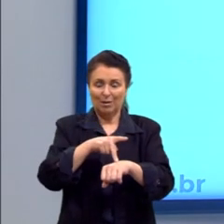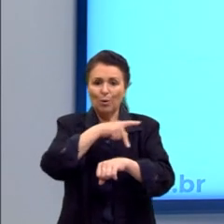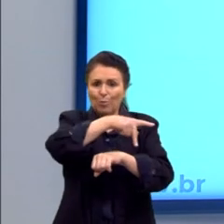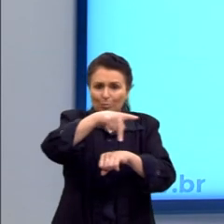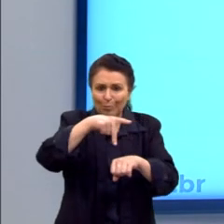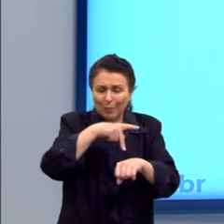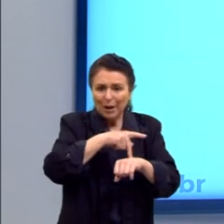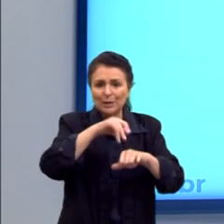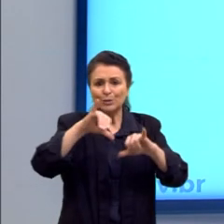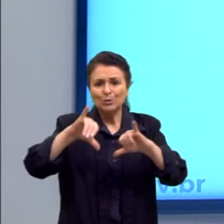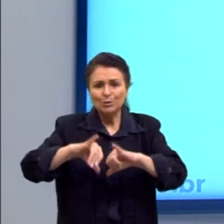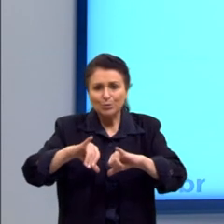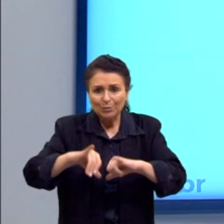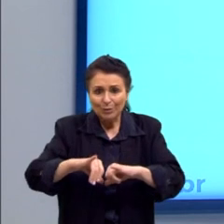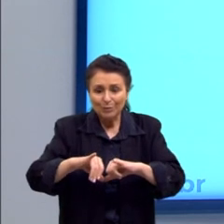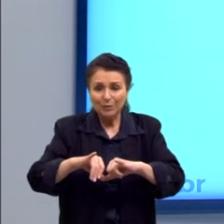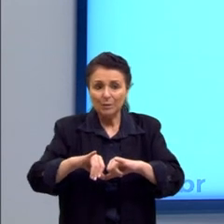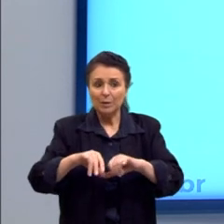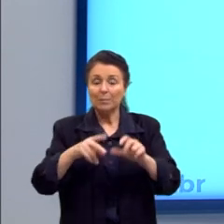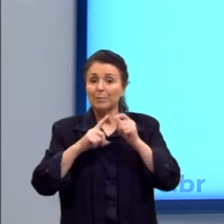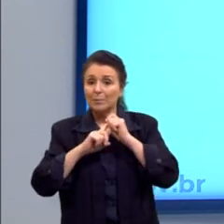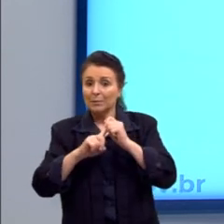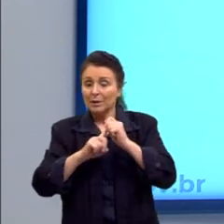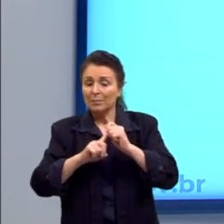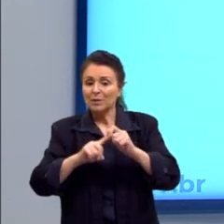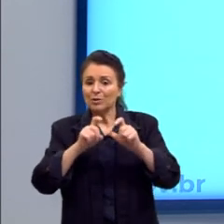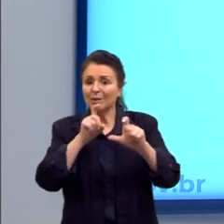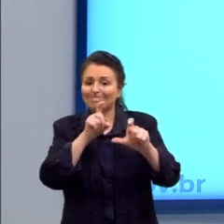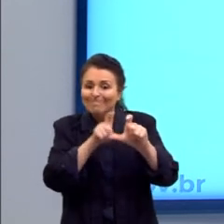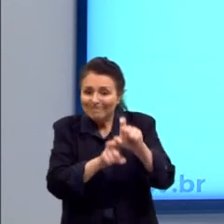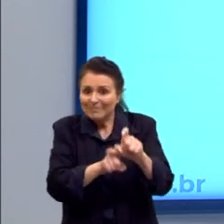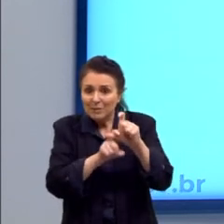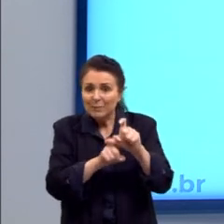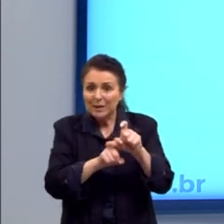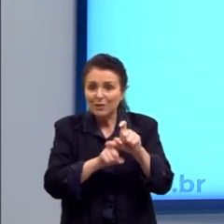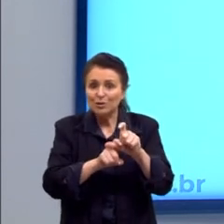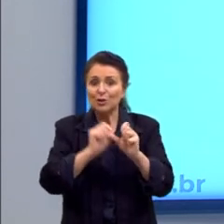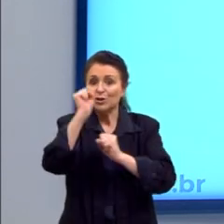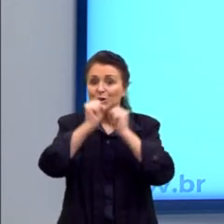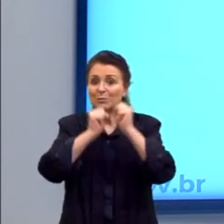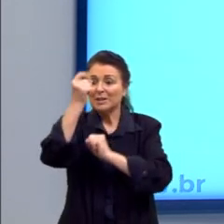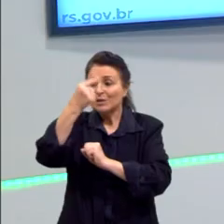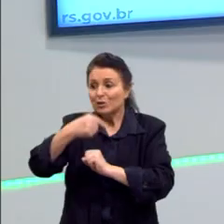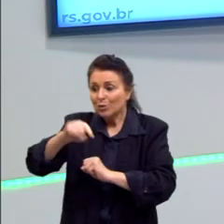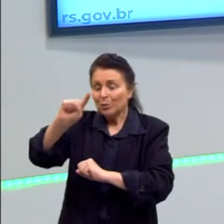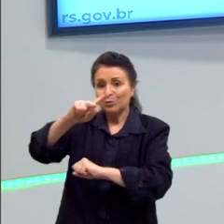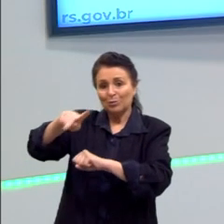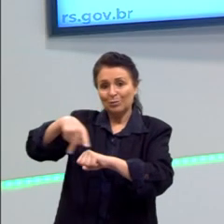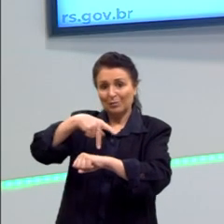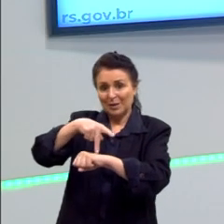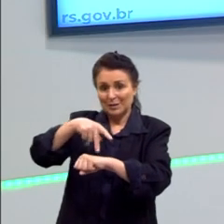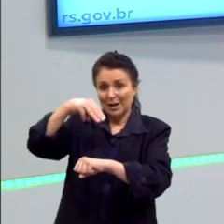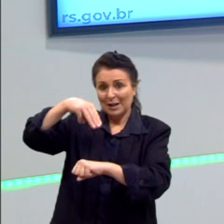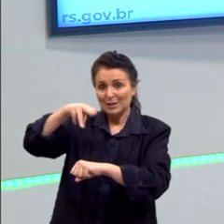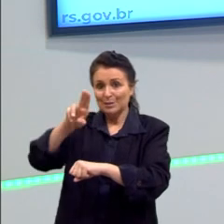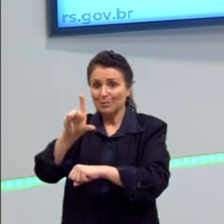principalmente os países que dependem exclusivamente dessas multinacionais. Também, ainda em relação à ONU,